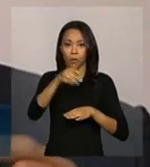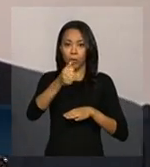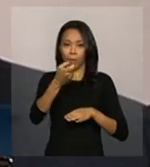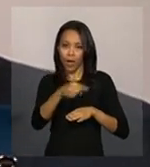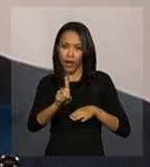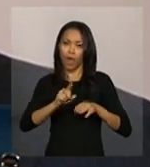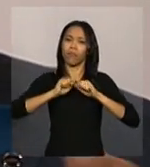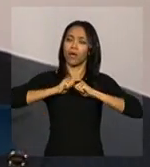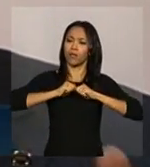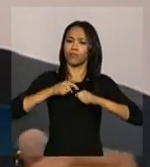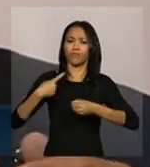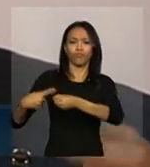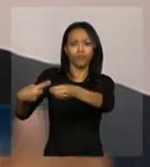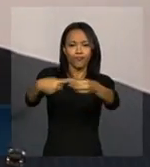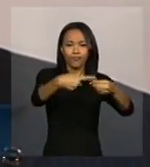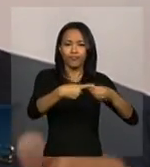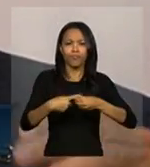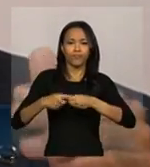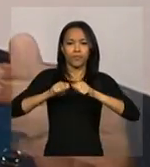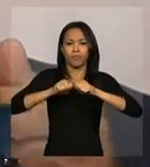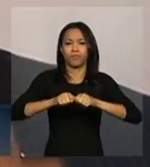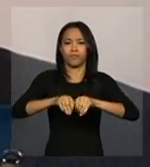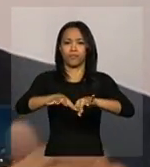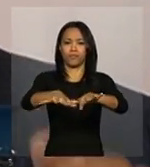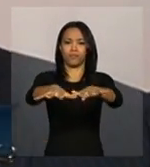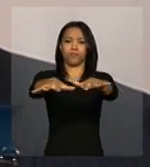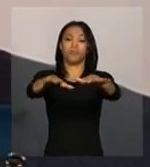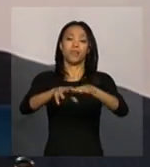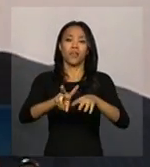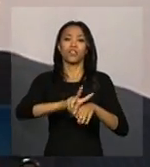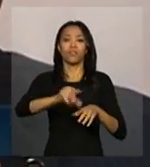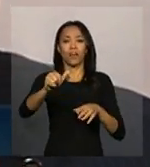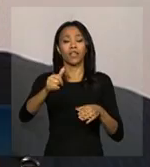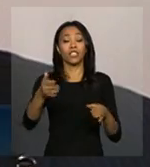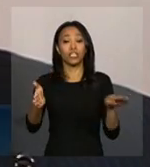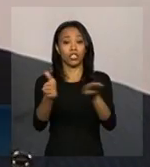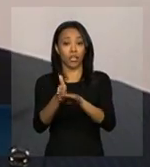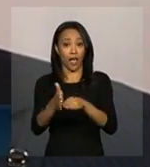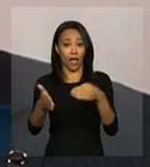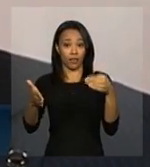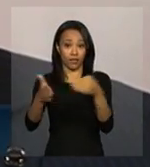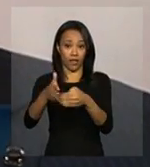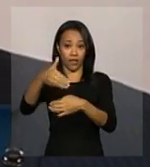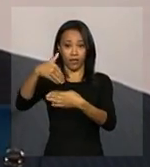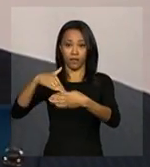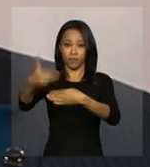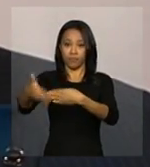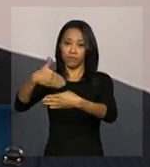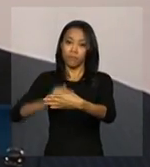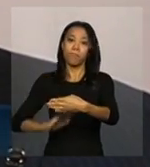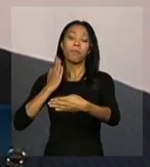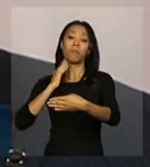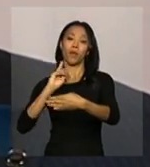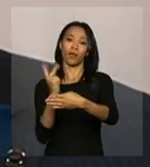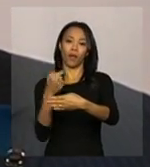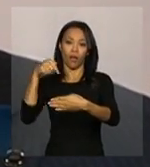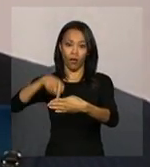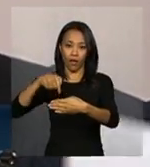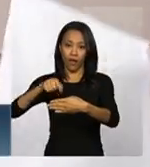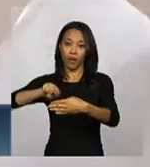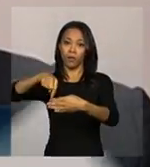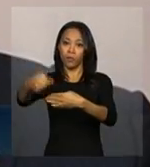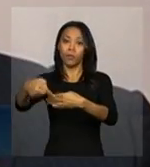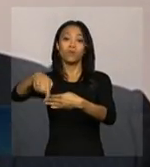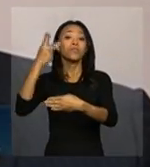centro de consumo. E, nesse lance, vamos chegar até a divisa do estado de Minas Gerais com